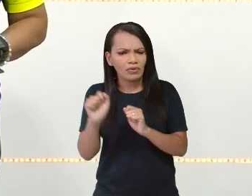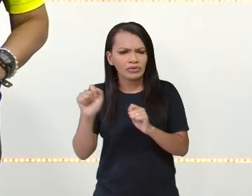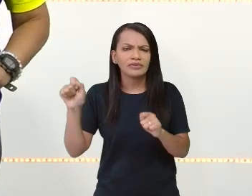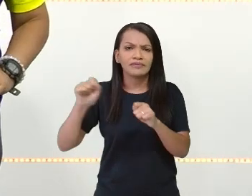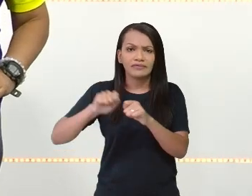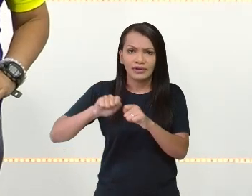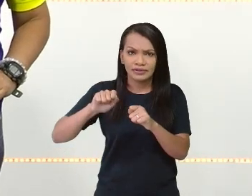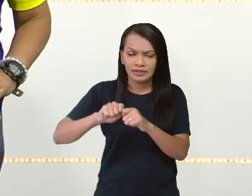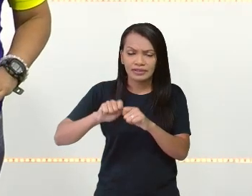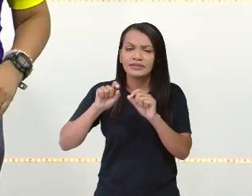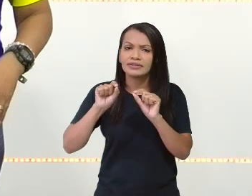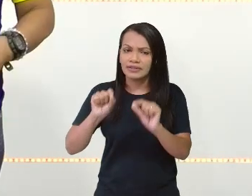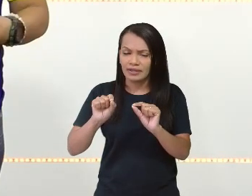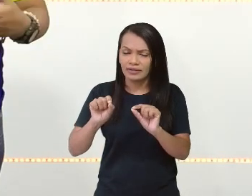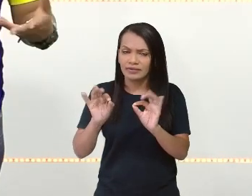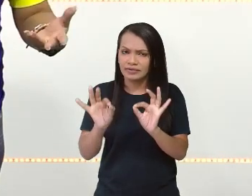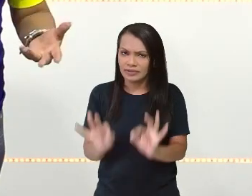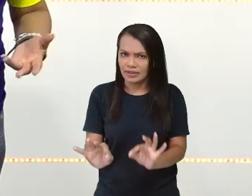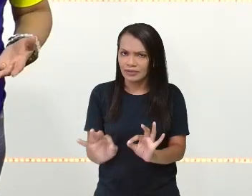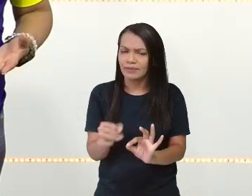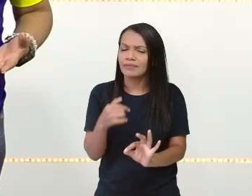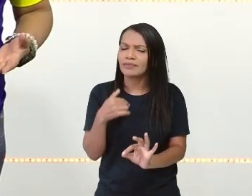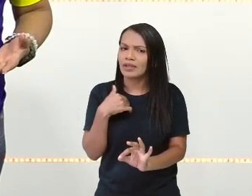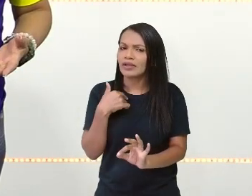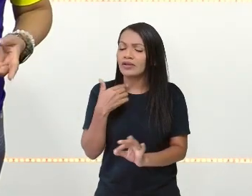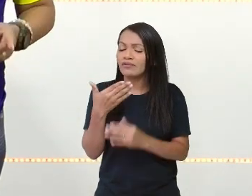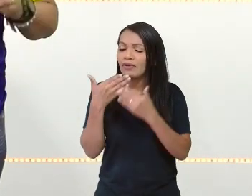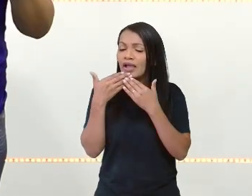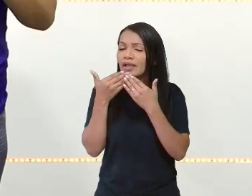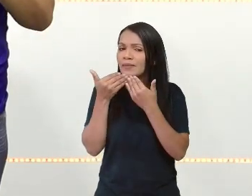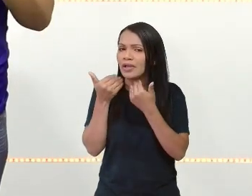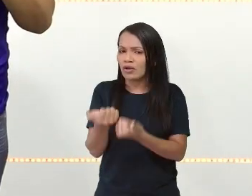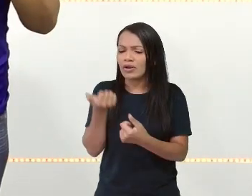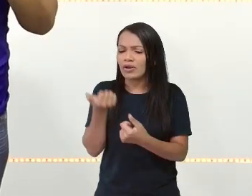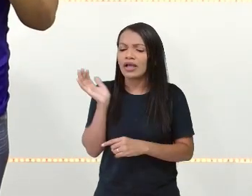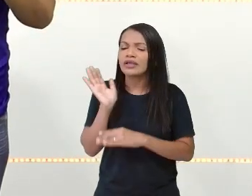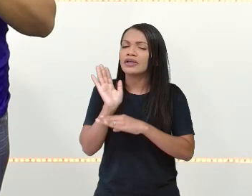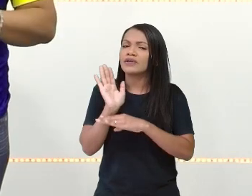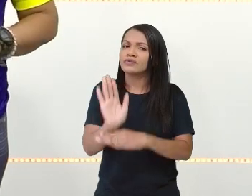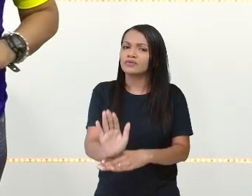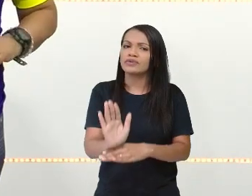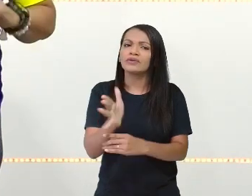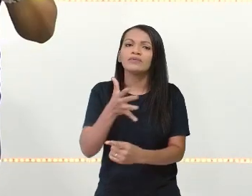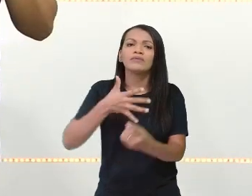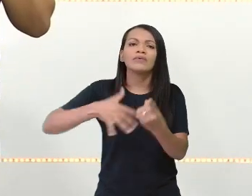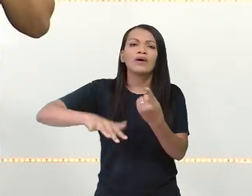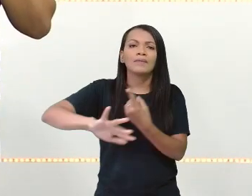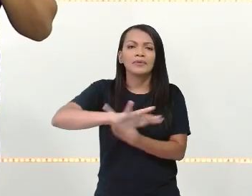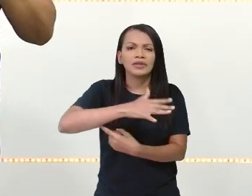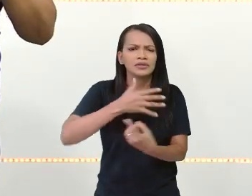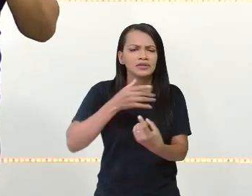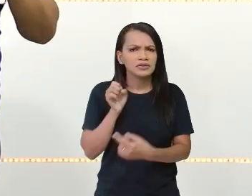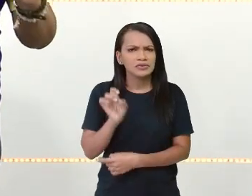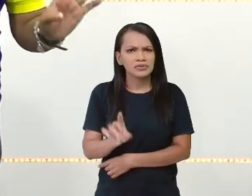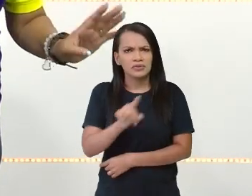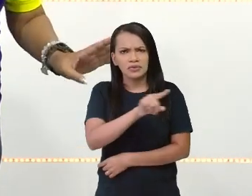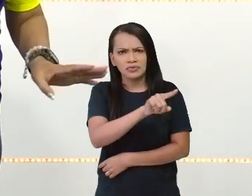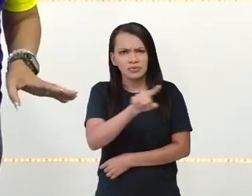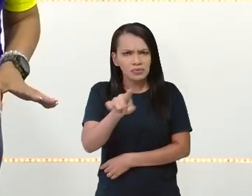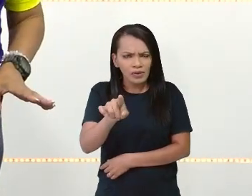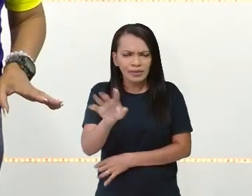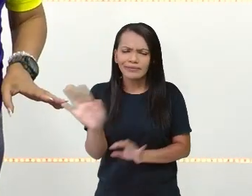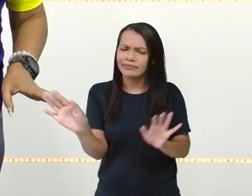impactar, não é? Ao ambiente. Porque não vai ser uma ação só sua, mas de todo mundo